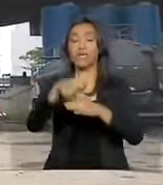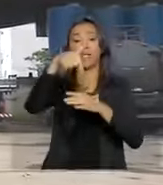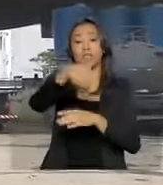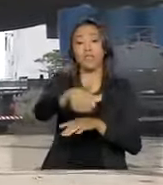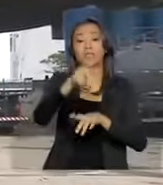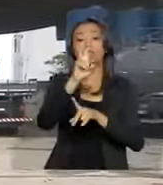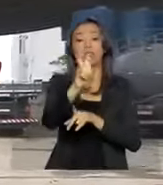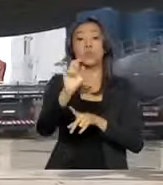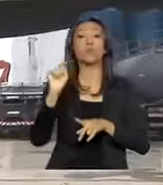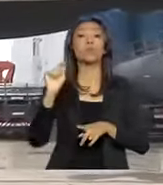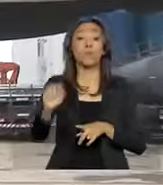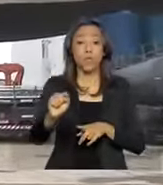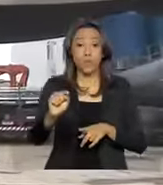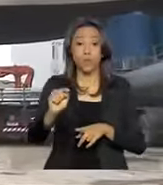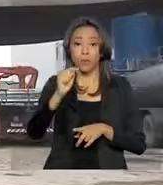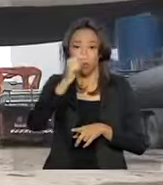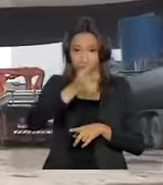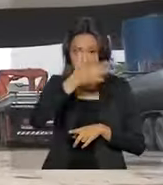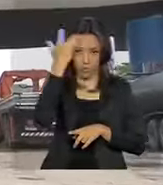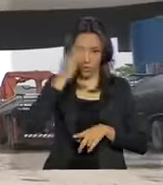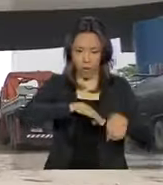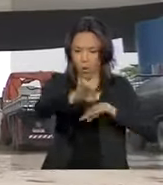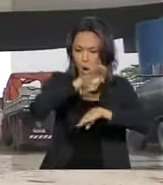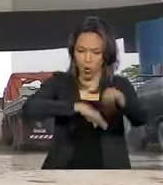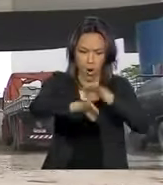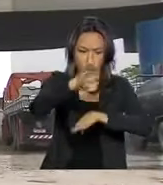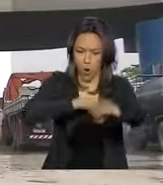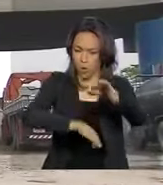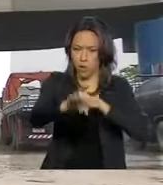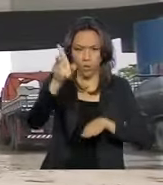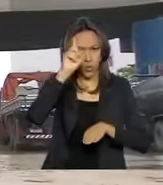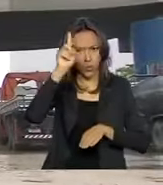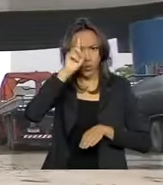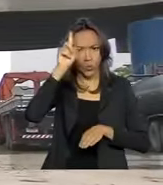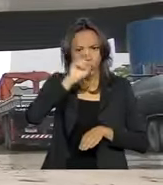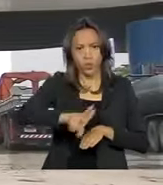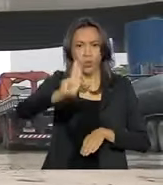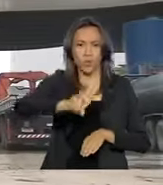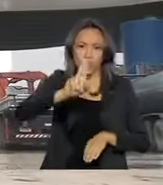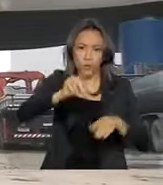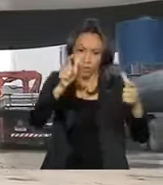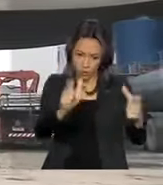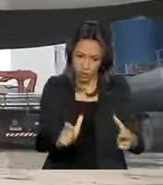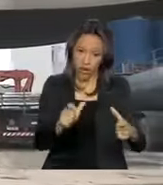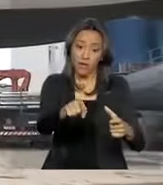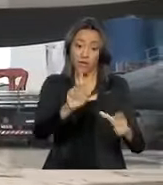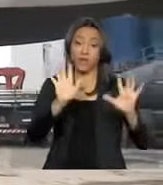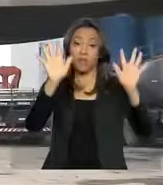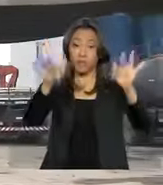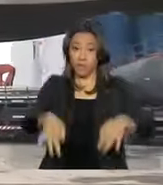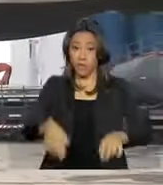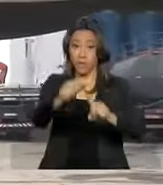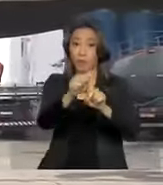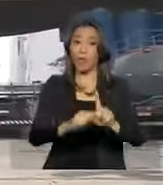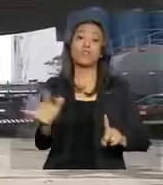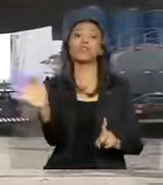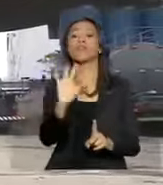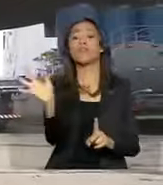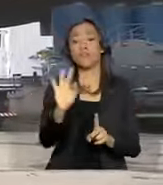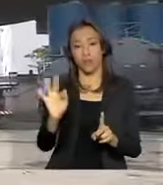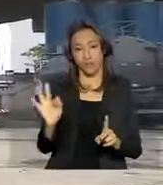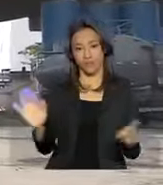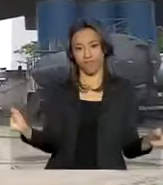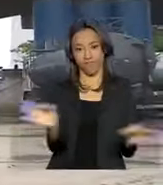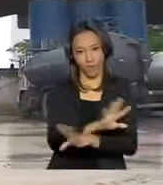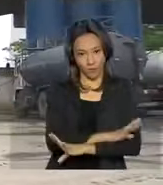mil motoristas que utilizam a ponte em direção ao Rio diariamente. A obra deve ser concluída em fevereiro. O ministro vai visitar também